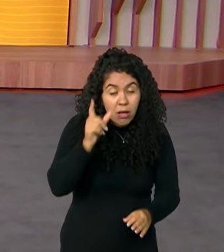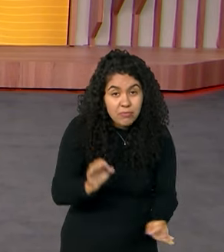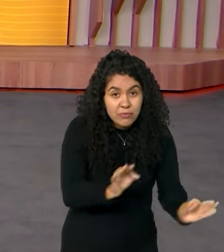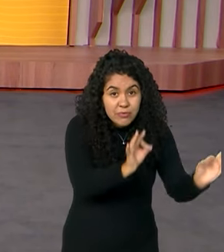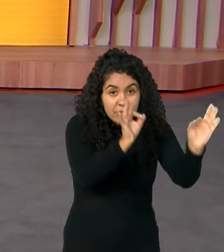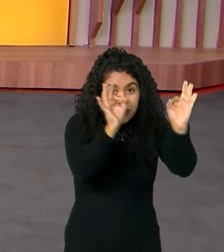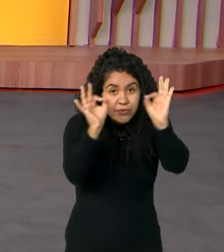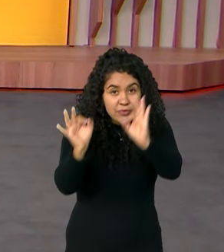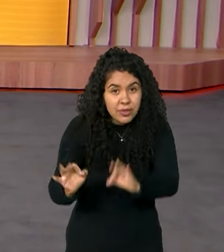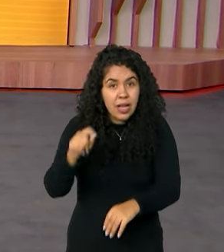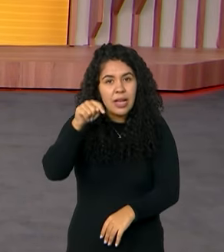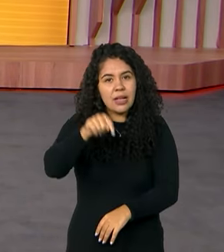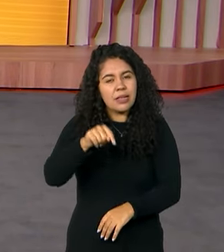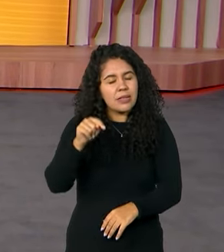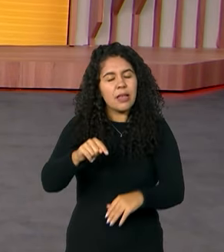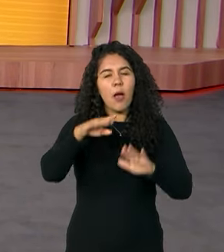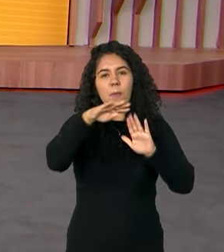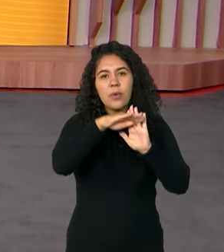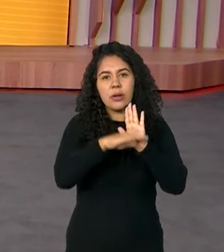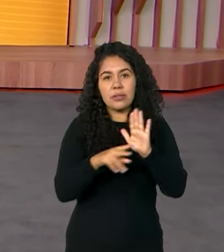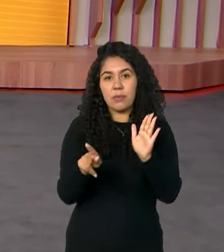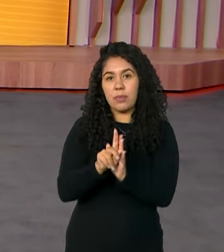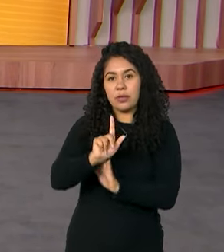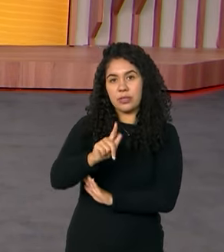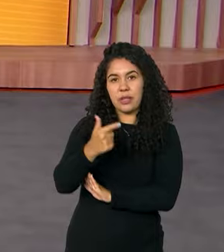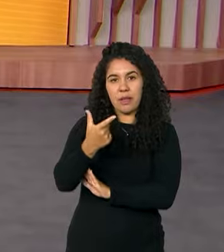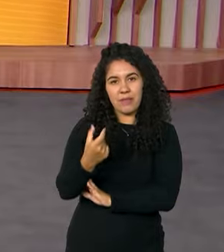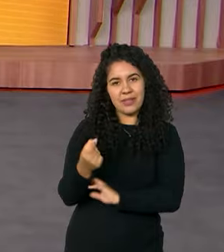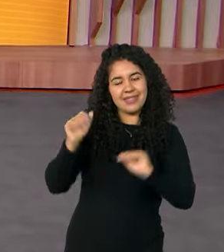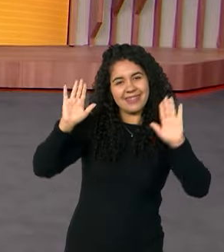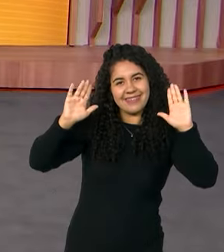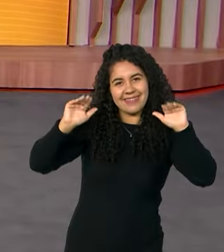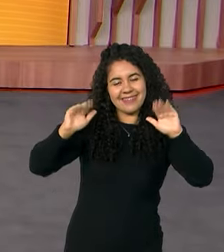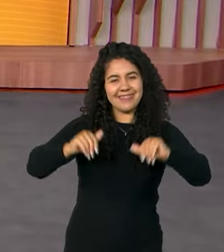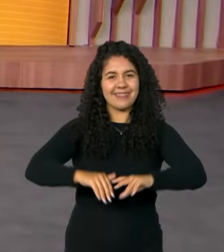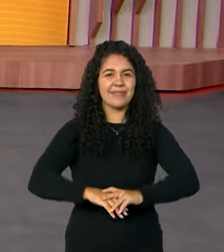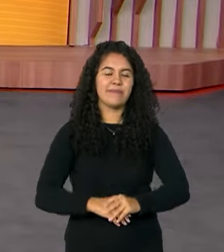aqui no Canal GOV toda a programação do G20. Até a próxima!